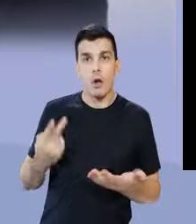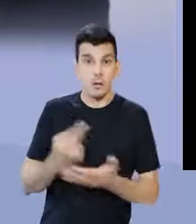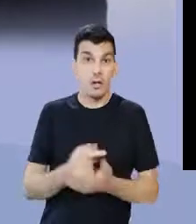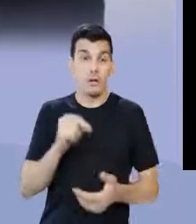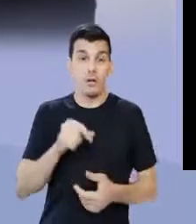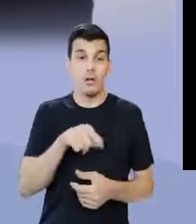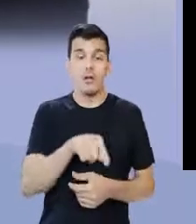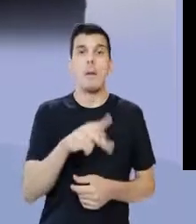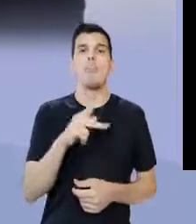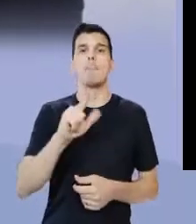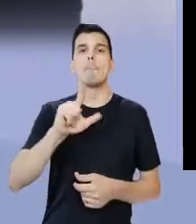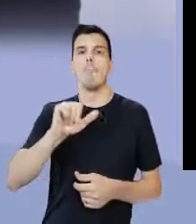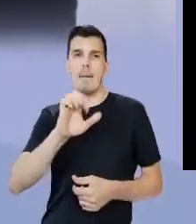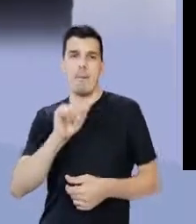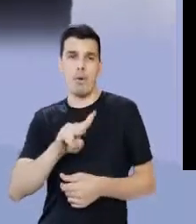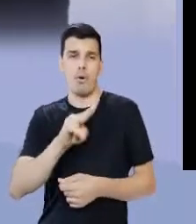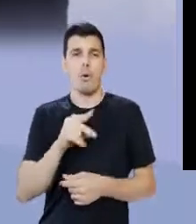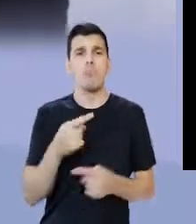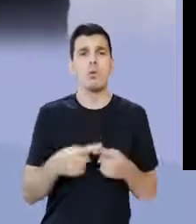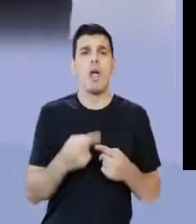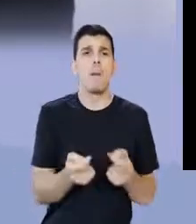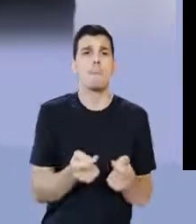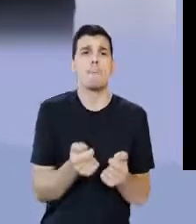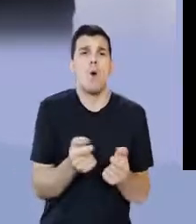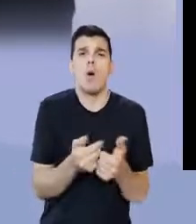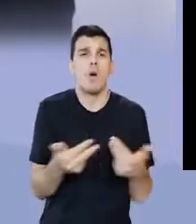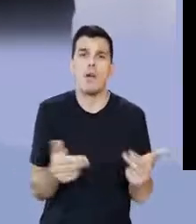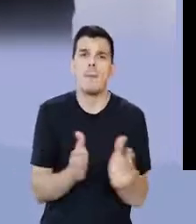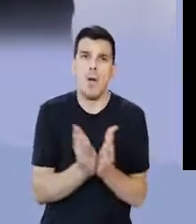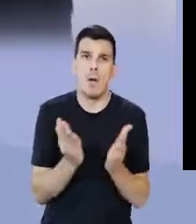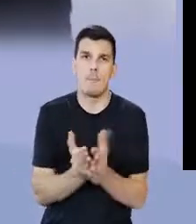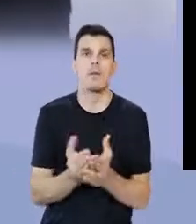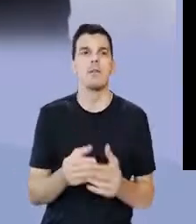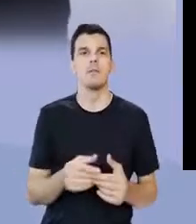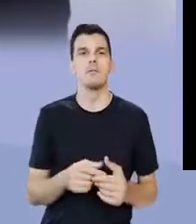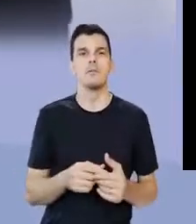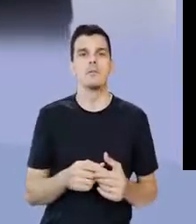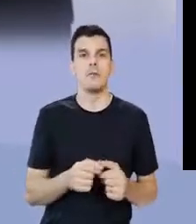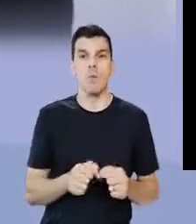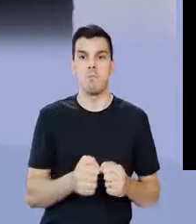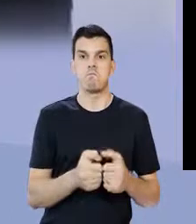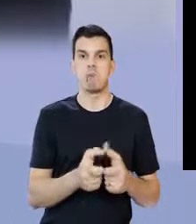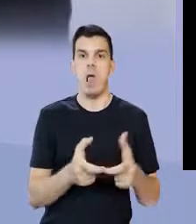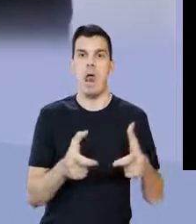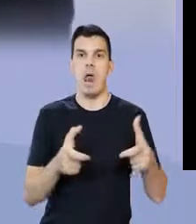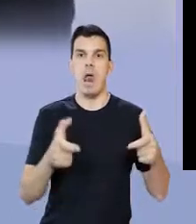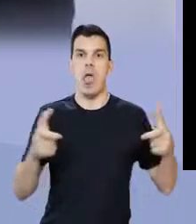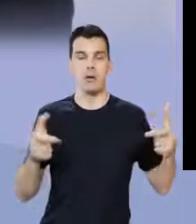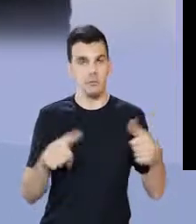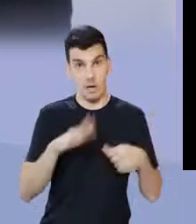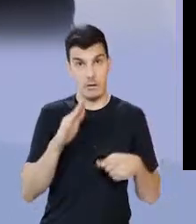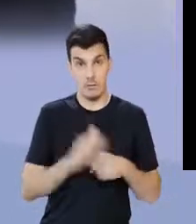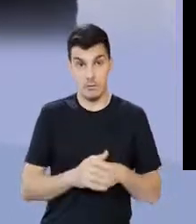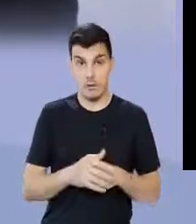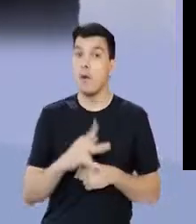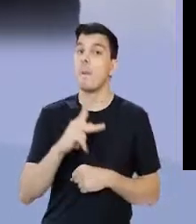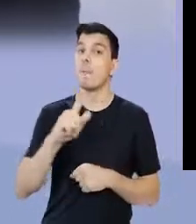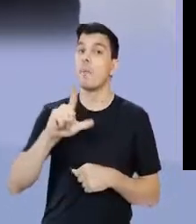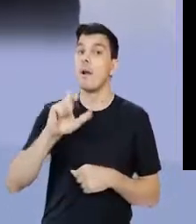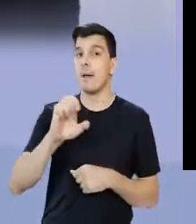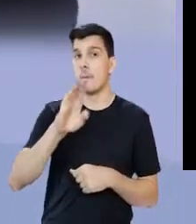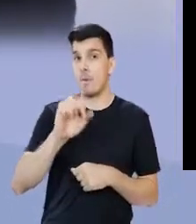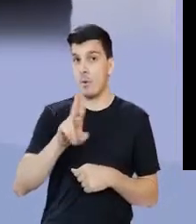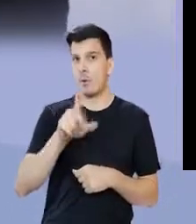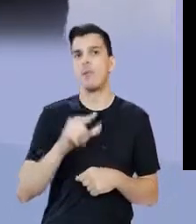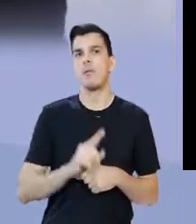natural que este plebeu, por ter menos terras, ter menos recursos, ele fosse mais vulnerável. É normal, então, que